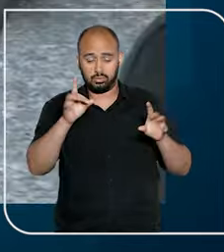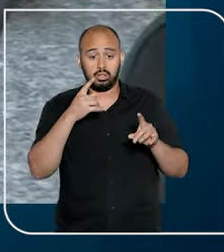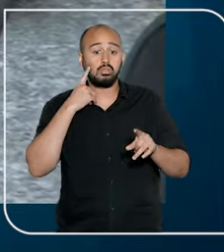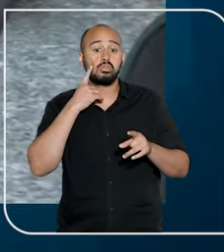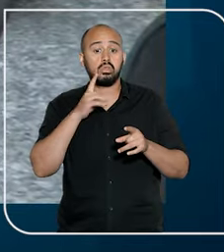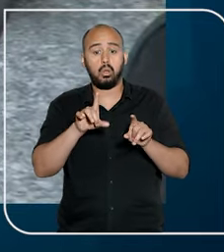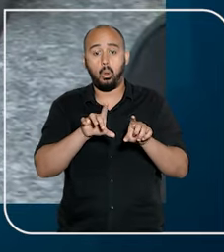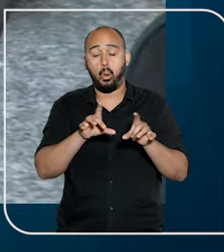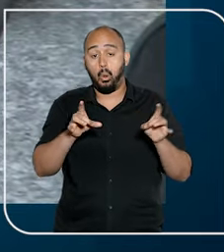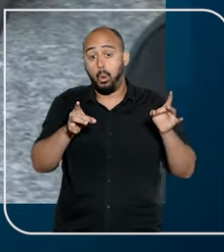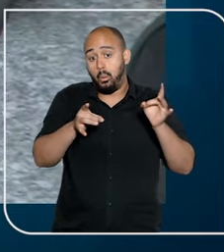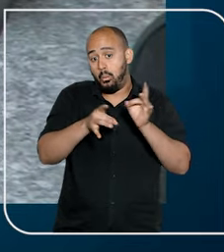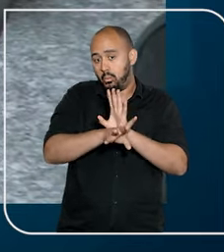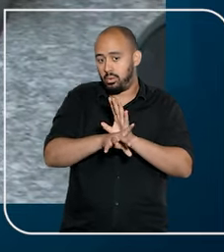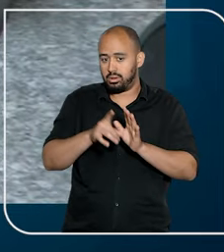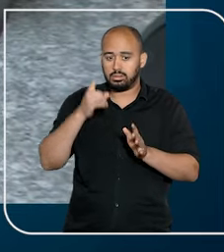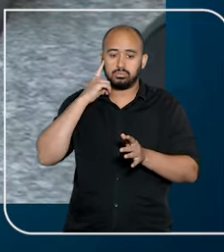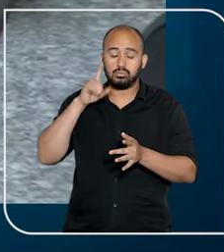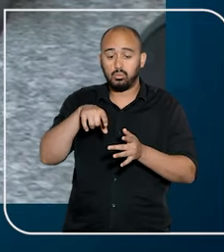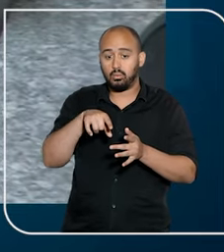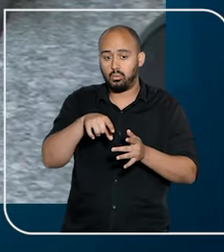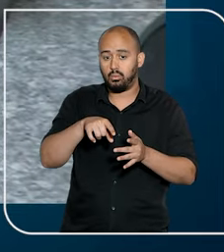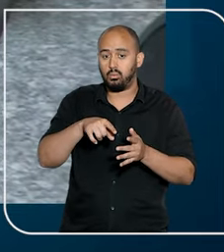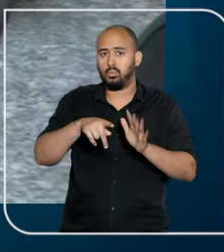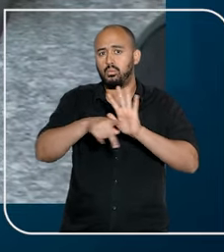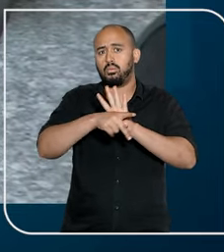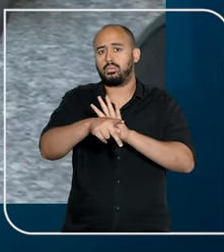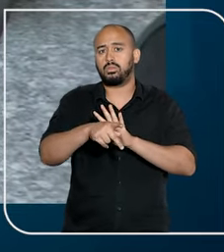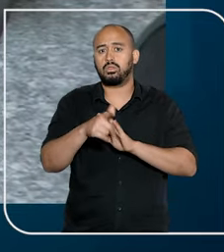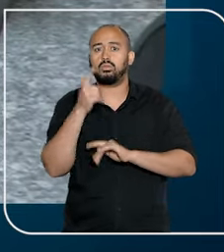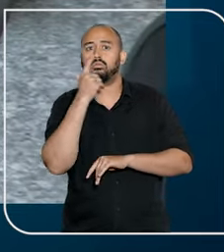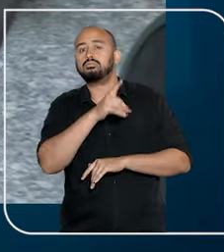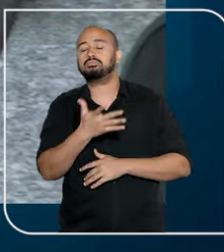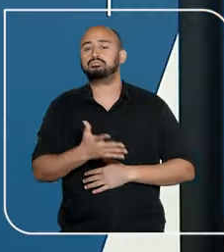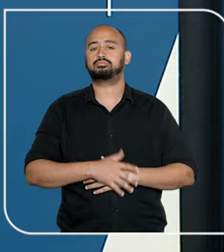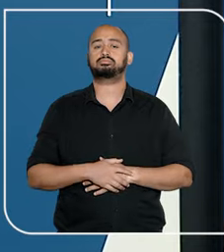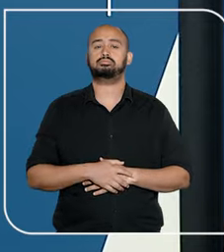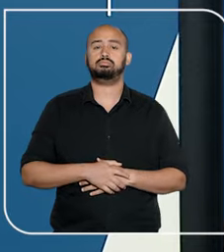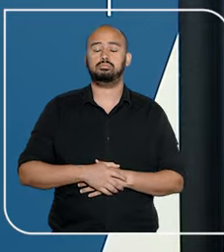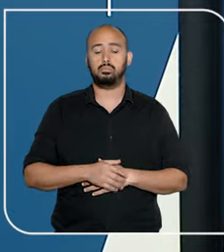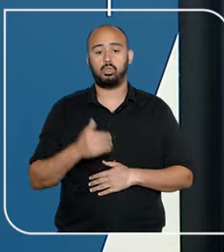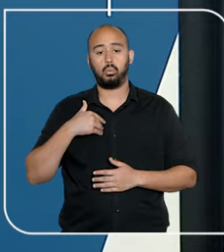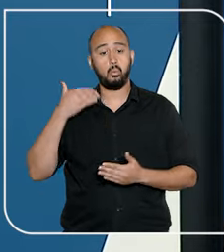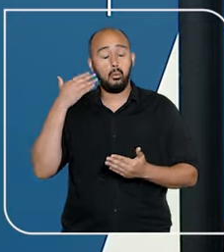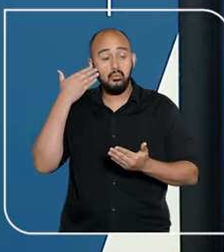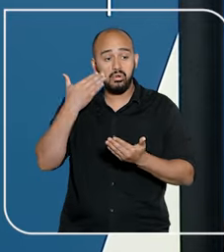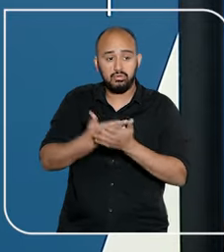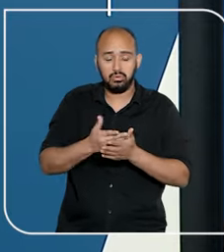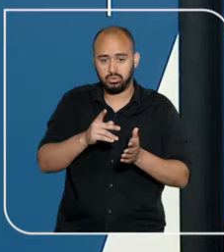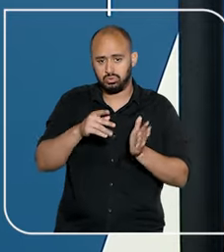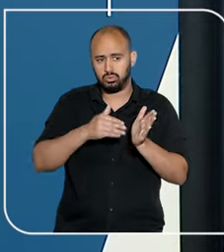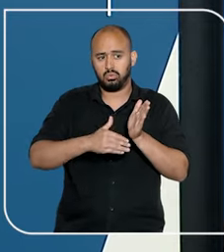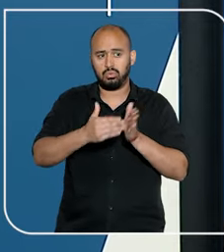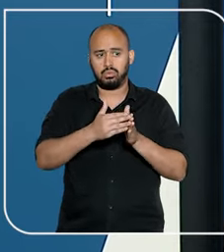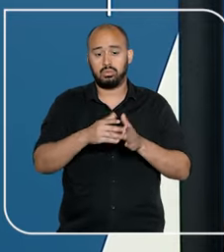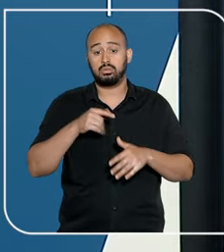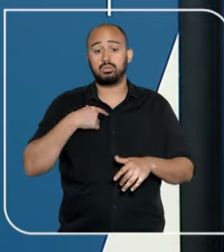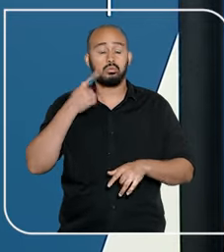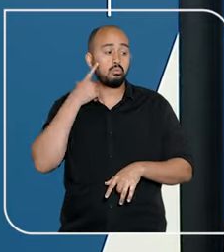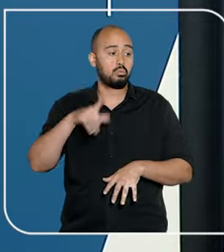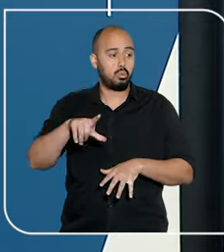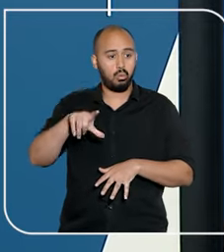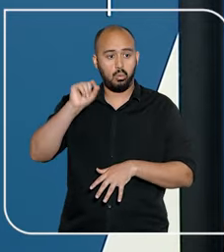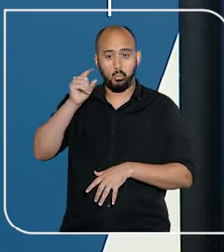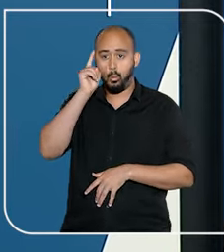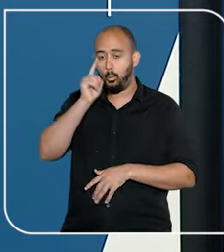como também a conclusão pela sua probabilidade de sucesso. Como fazemos em todos os programas,